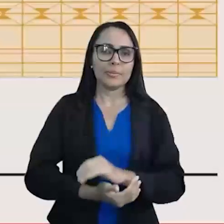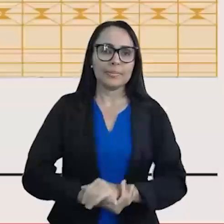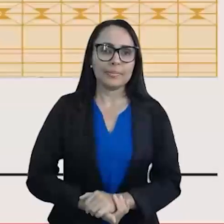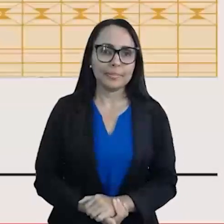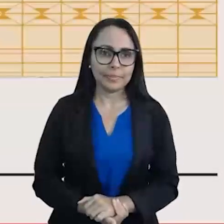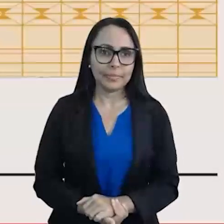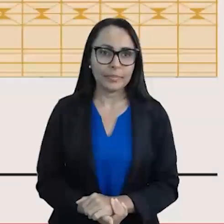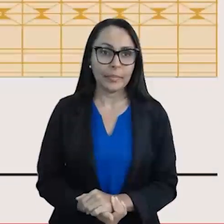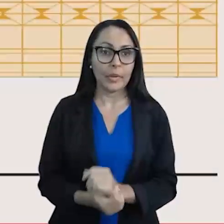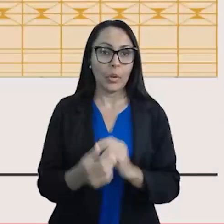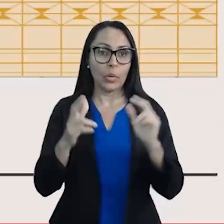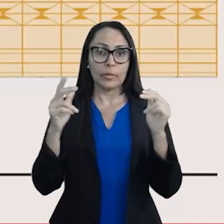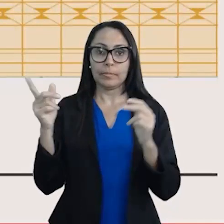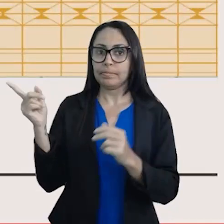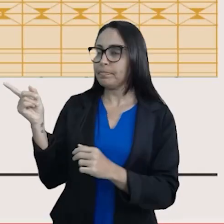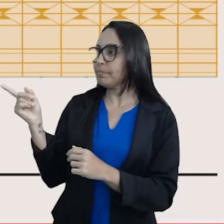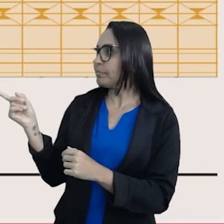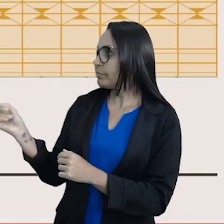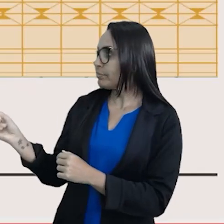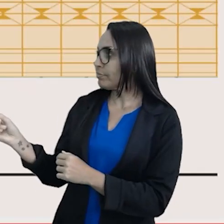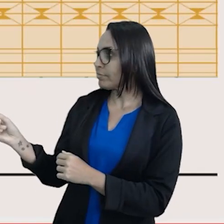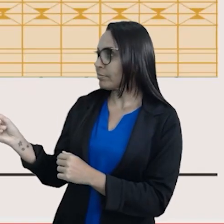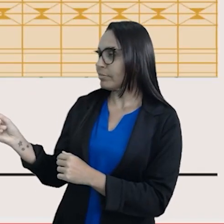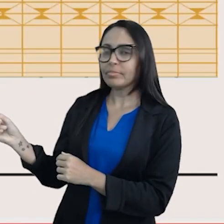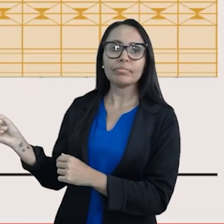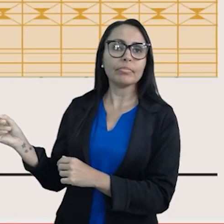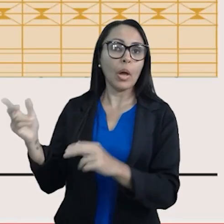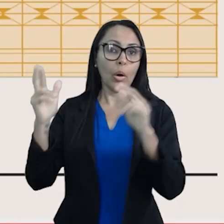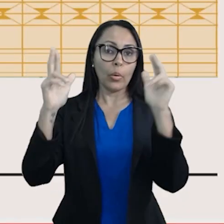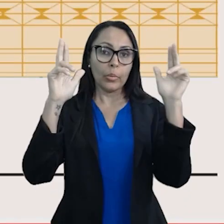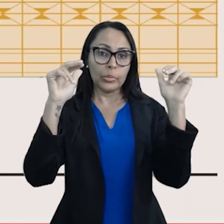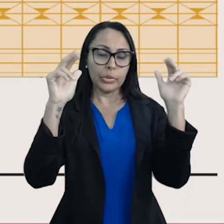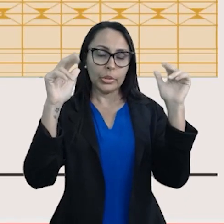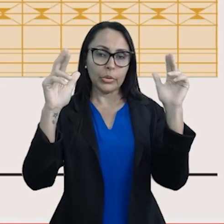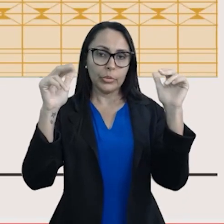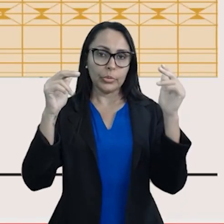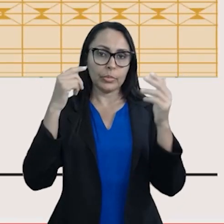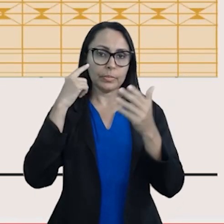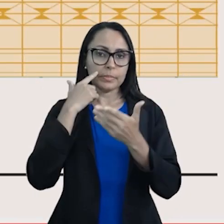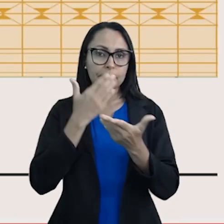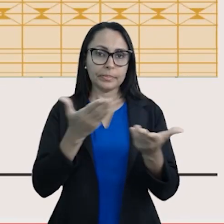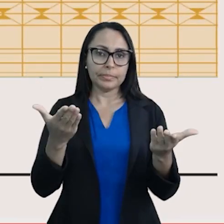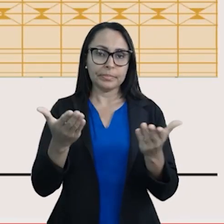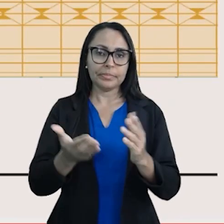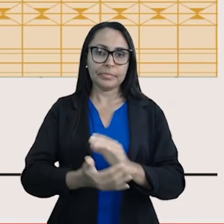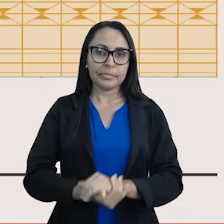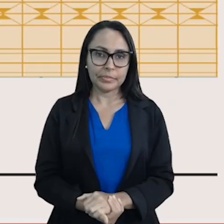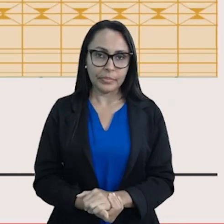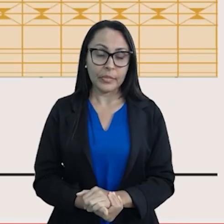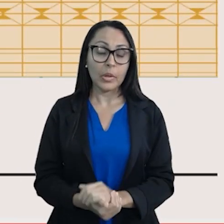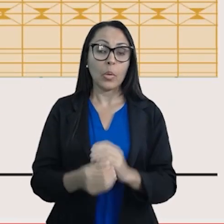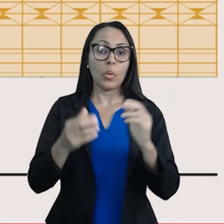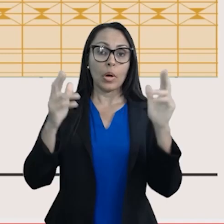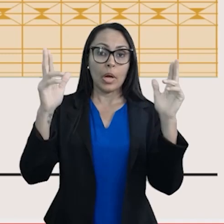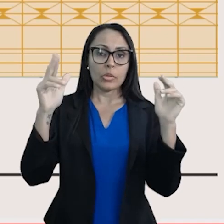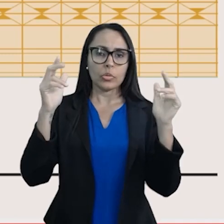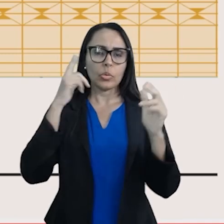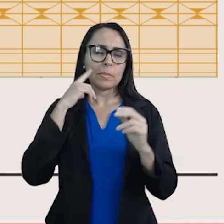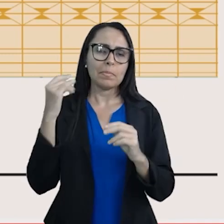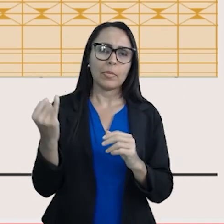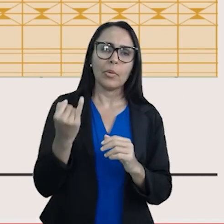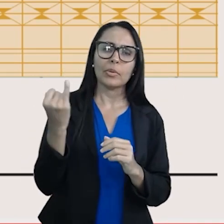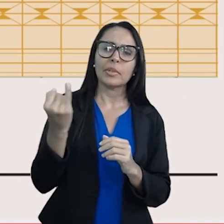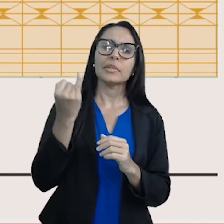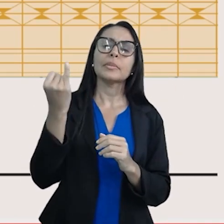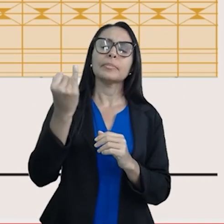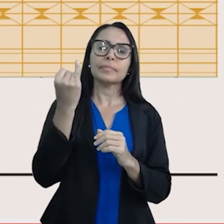Robertão, olha só, forças intermoleculares e polaridade. São assuntos de extrema